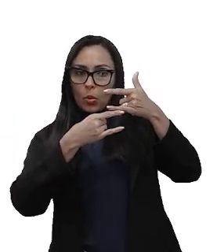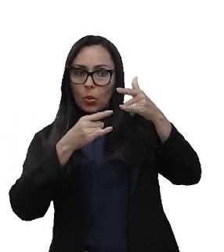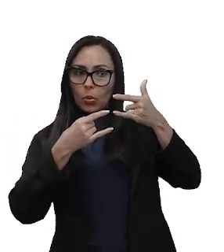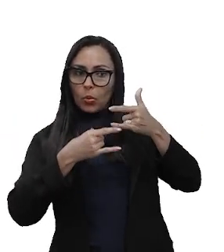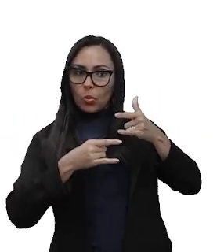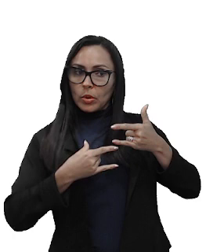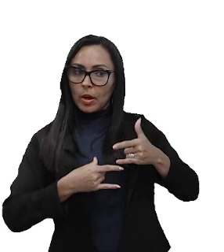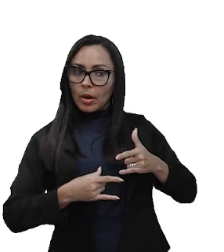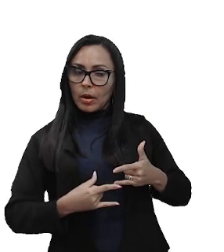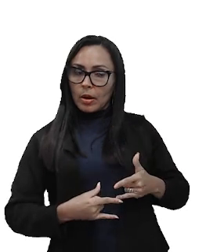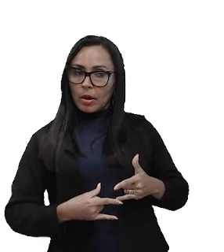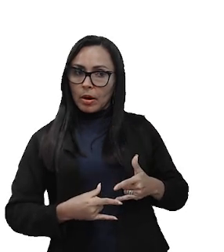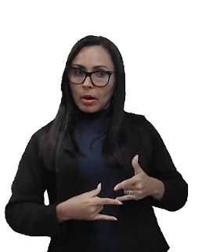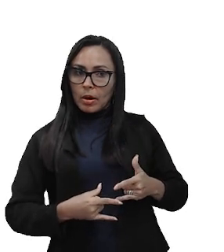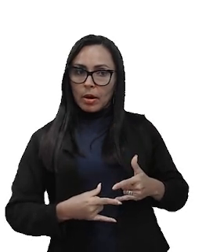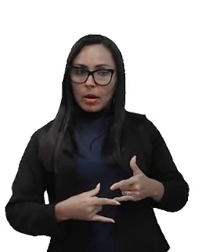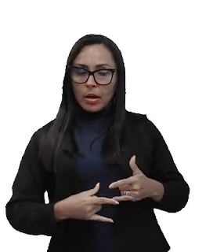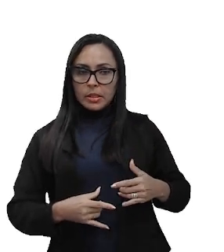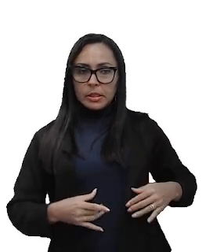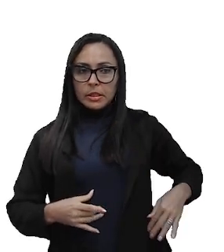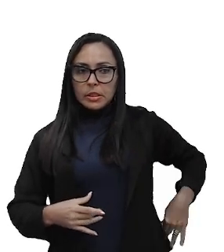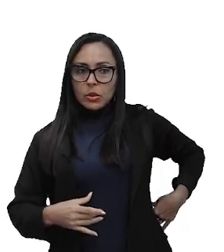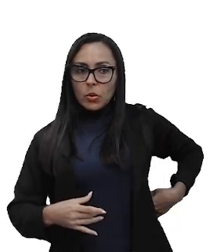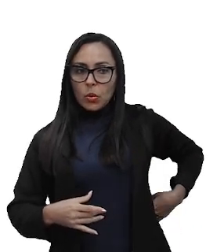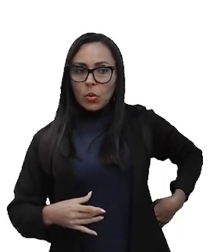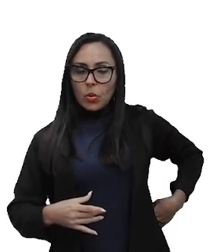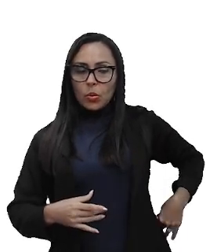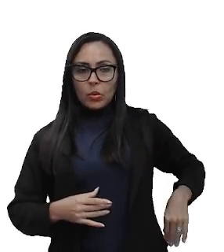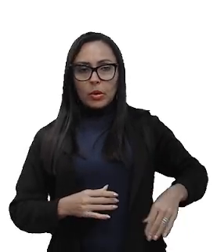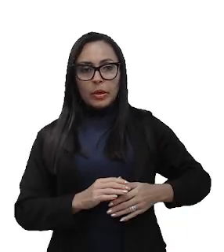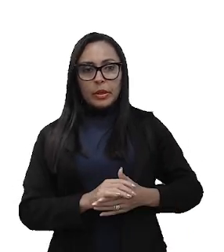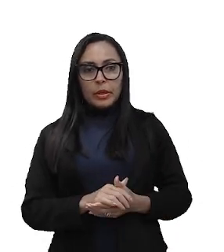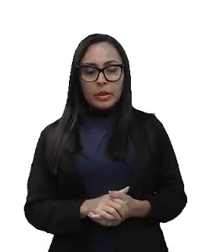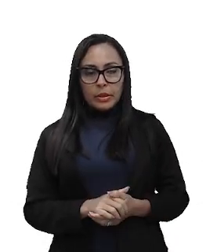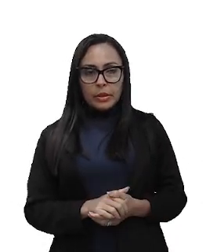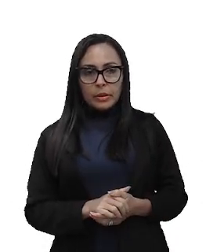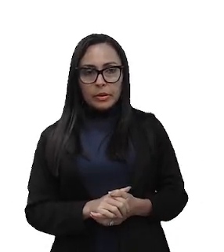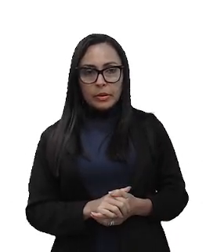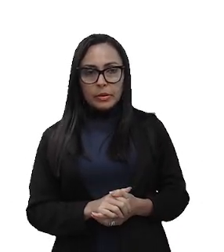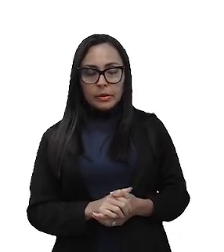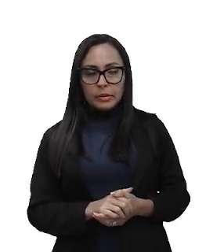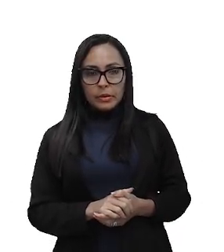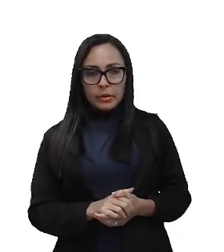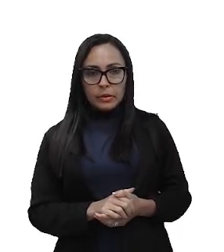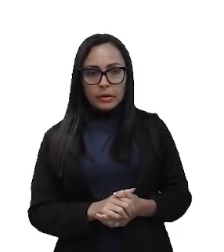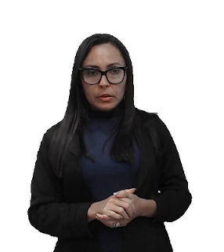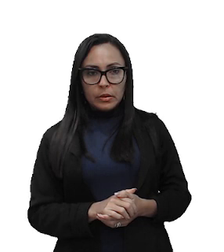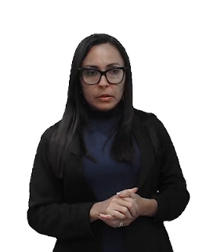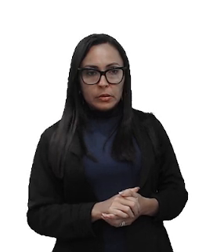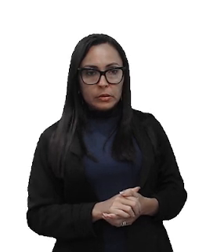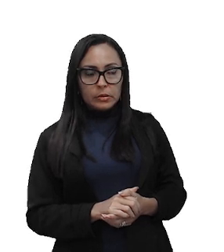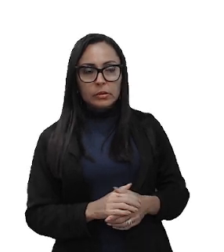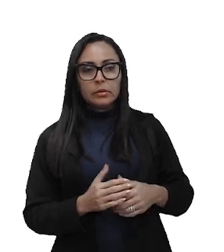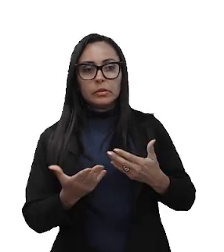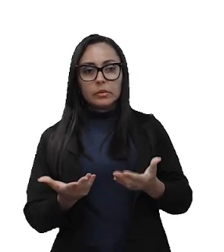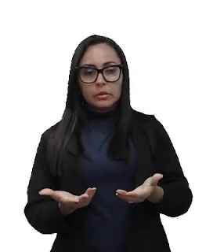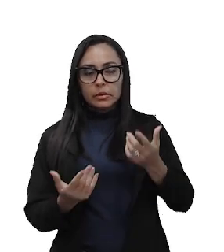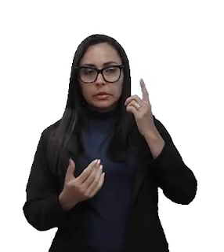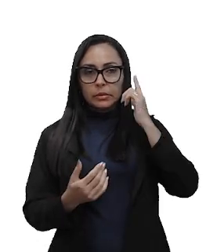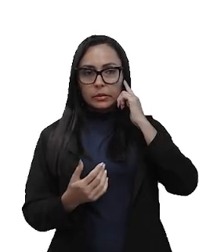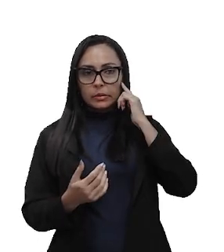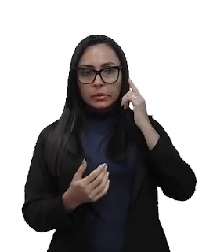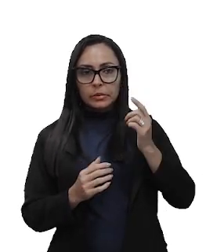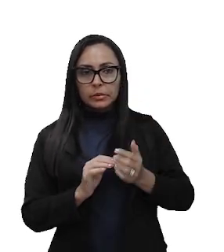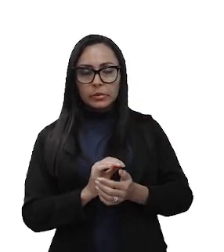Ou seja, se esse encosto fosse reto, isso prejudicaria a saúde da coluna desse trabalhador.